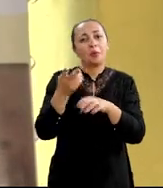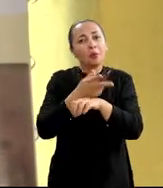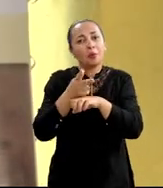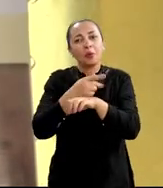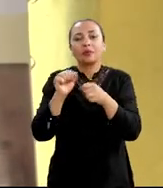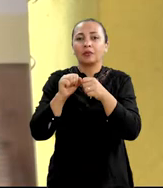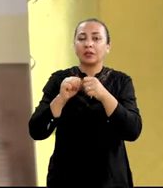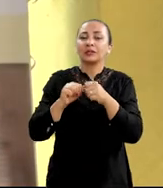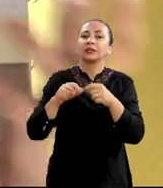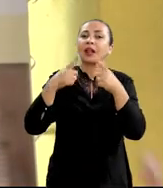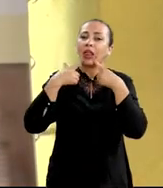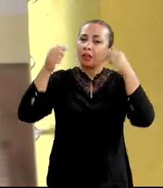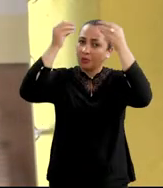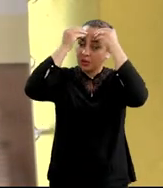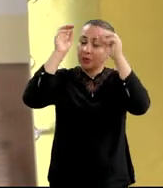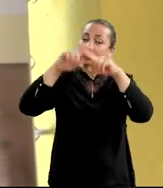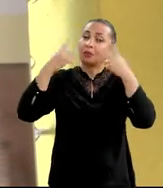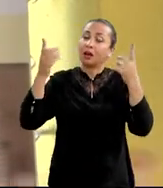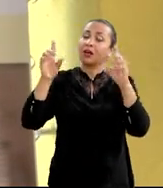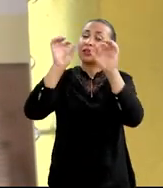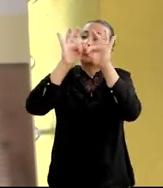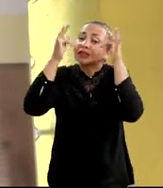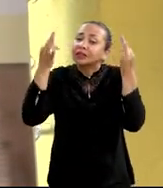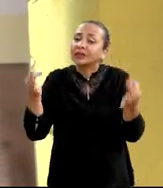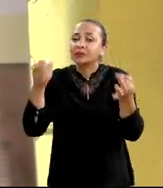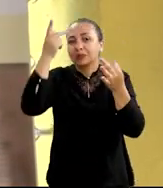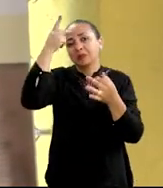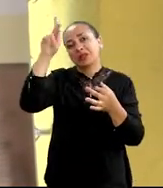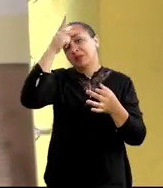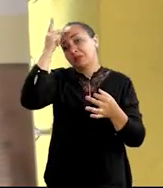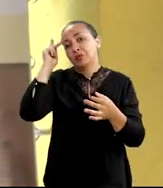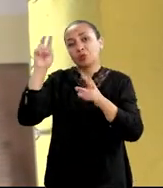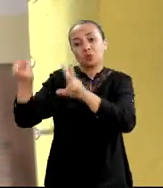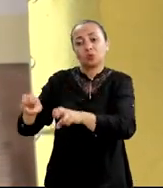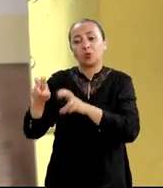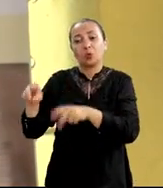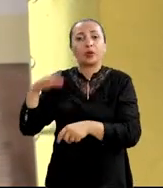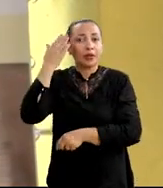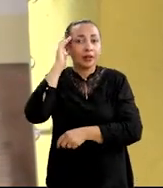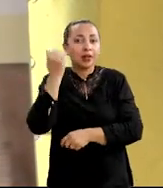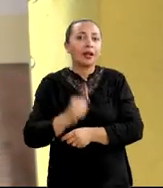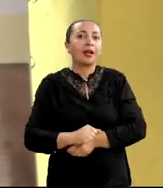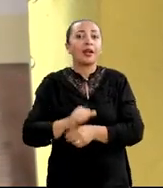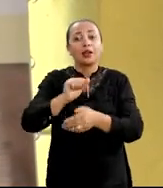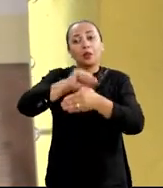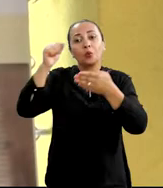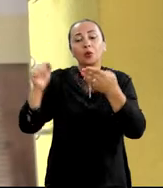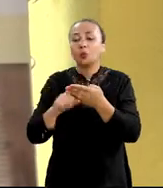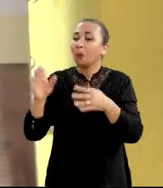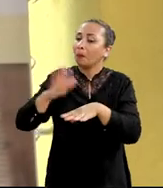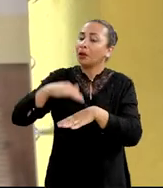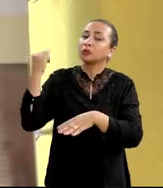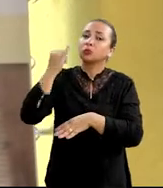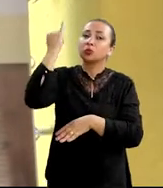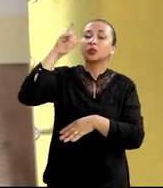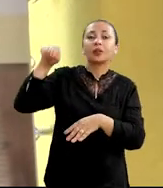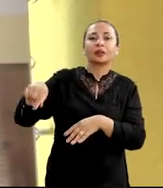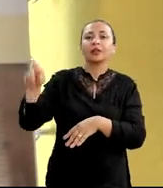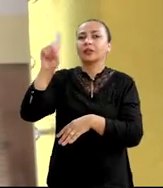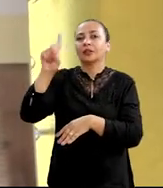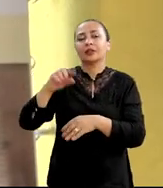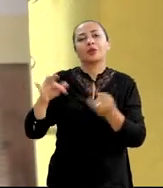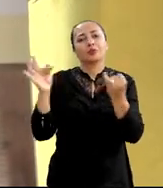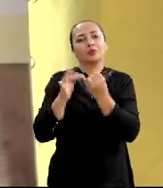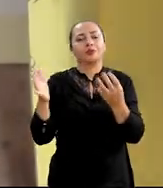complicada. Então, gente vai tentar fazer isso um pouco mais sintetizado para os agricultores também entenderem que ali o ator principal são